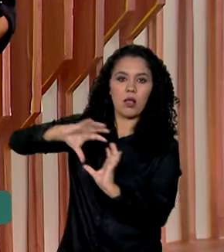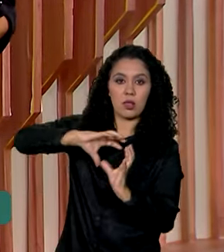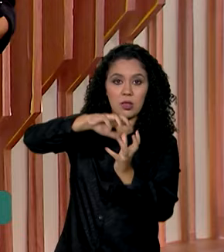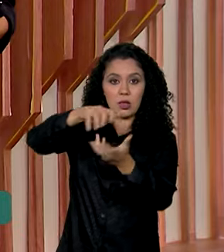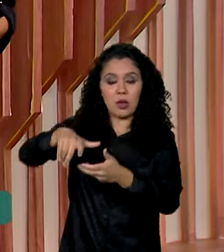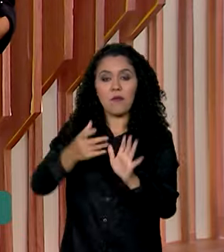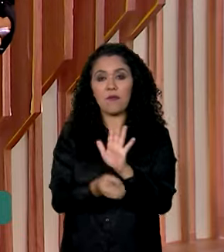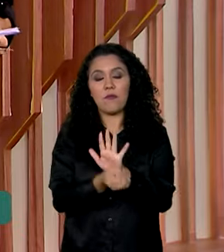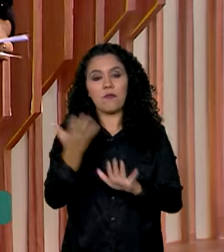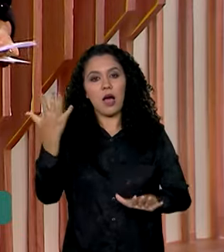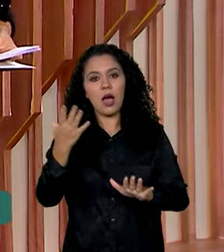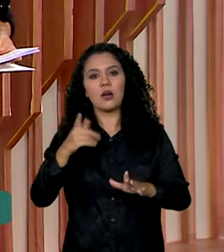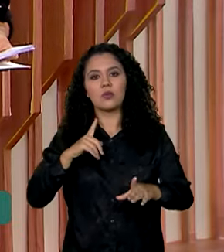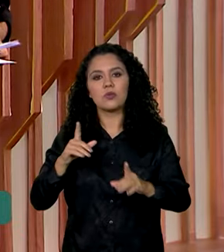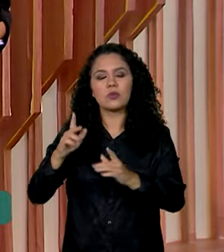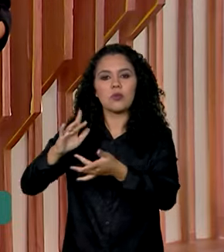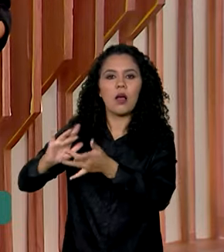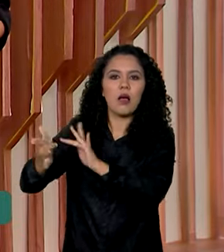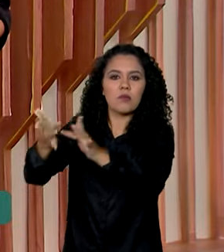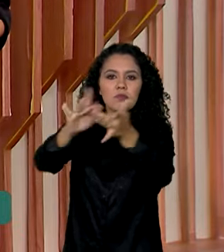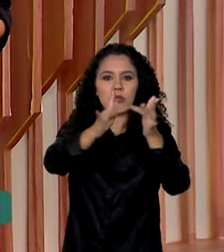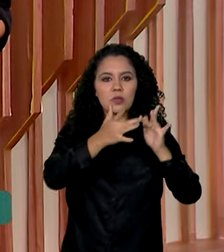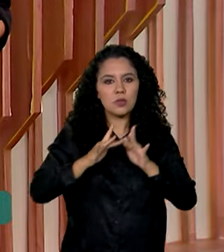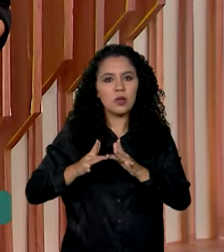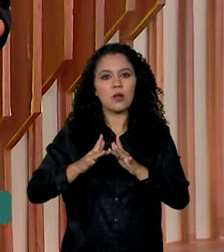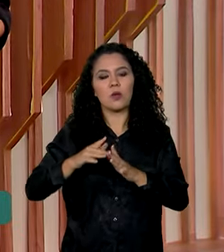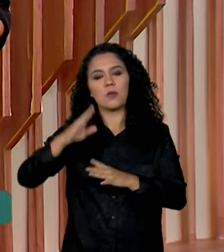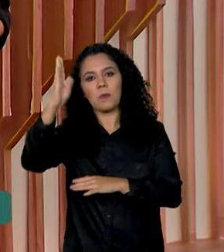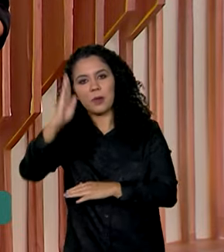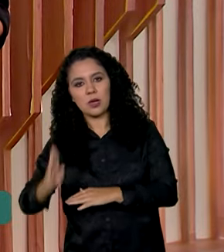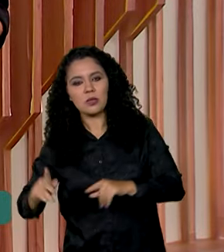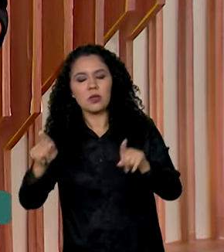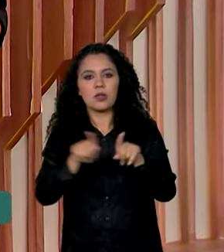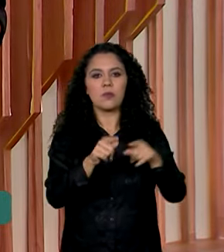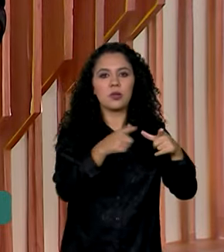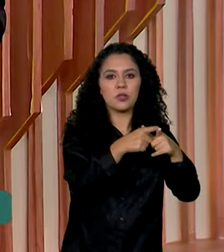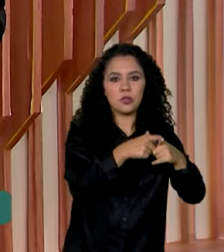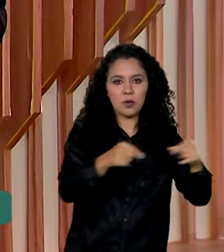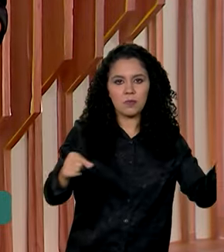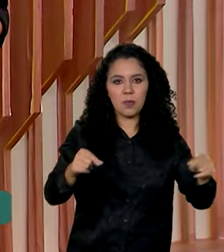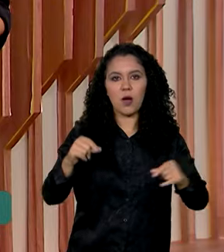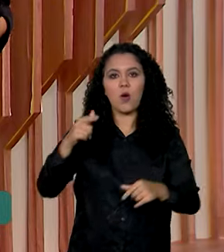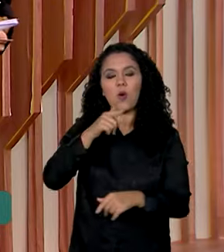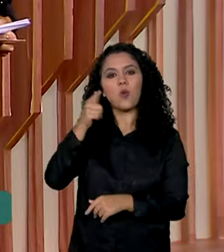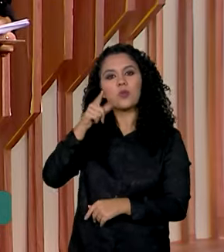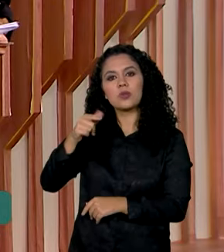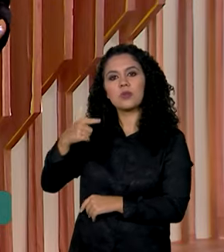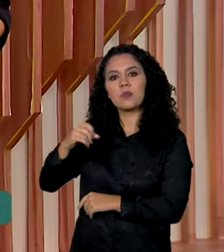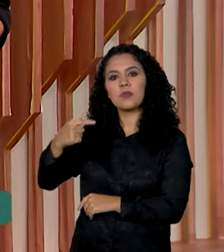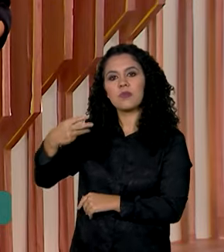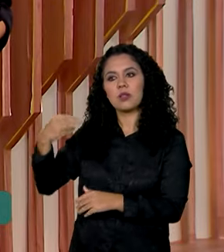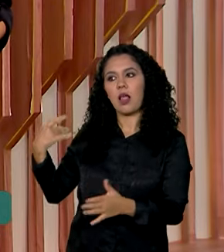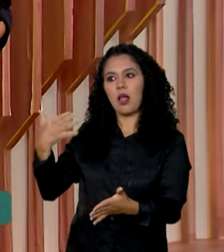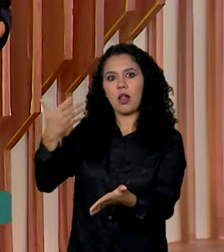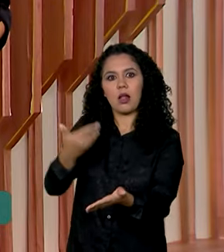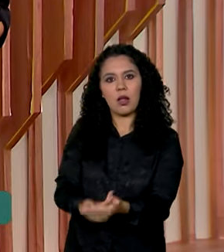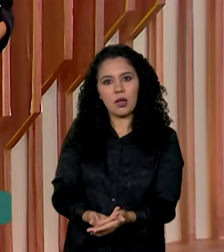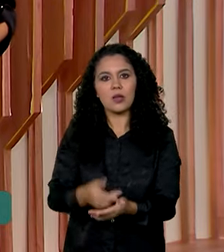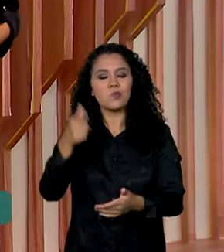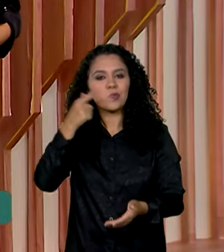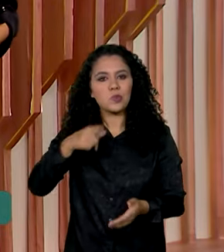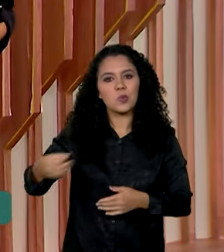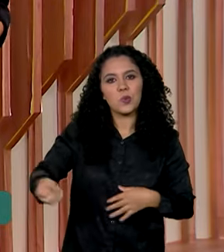encontros entre autoridades do Brasil e do Japão aconteceram de 2023 para cá. E novos acordos estão sendo